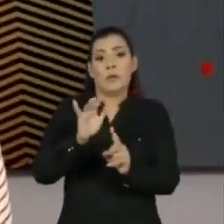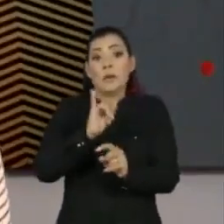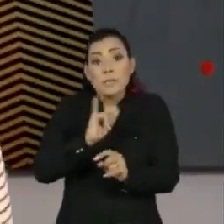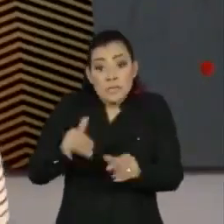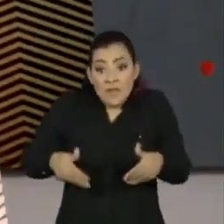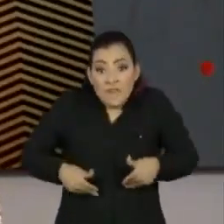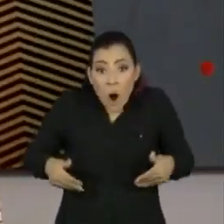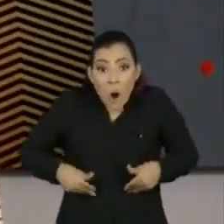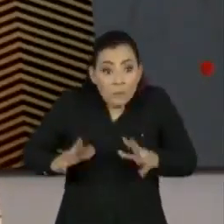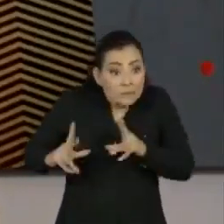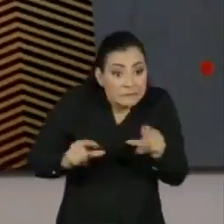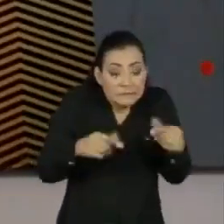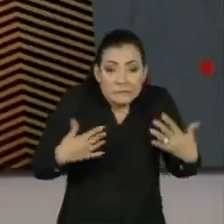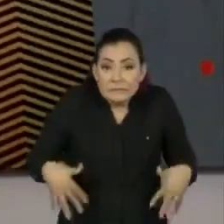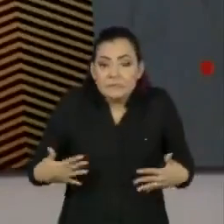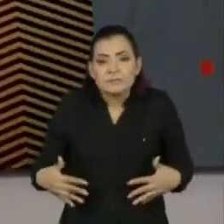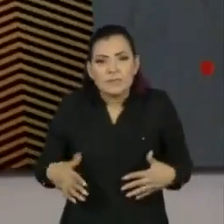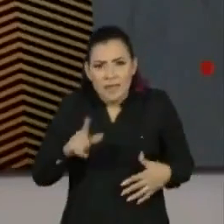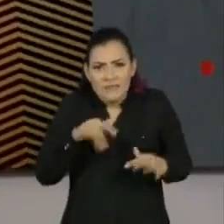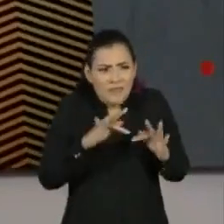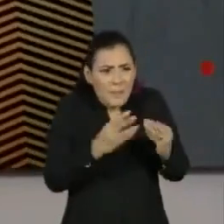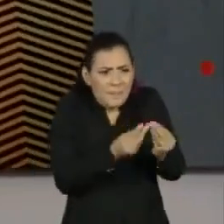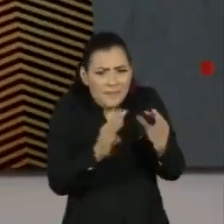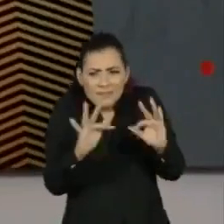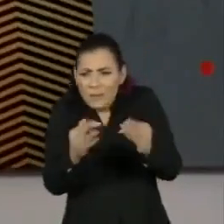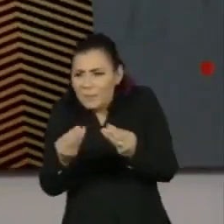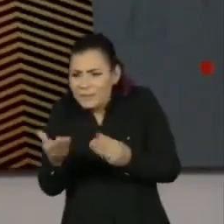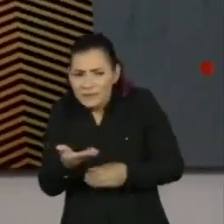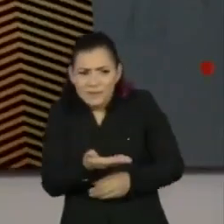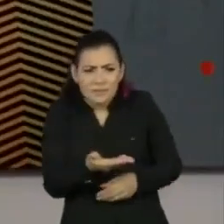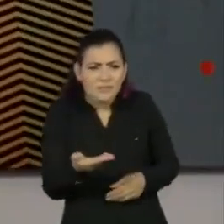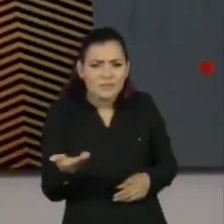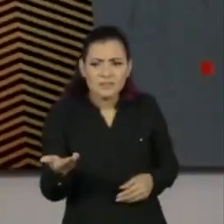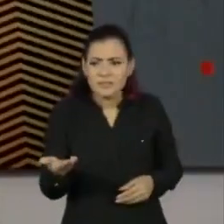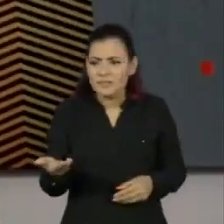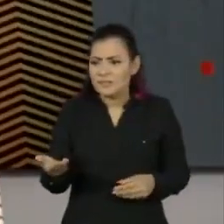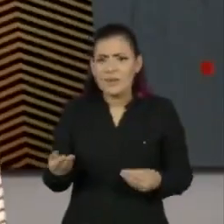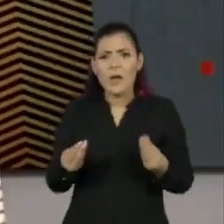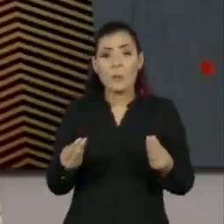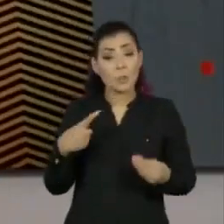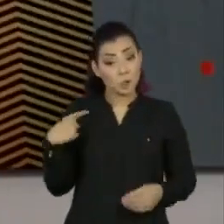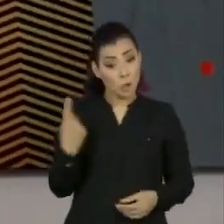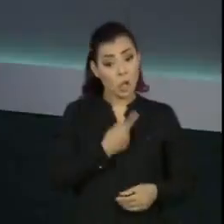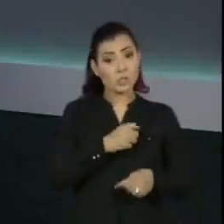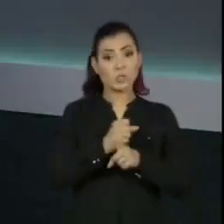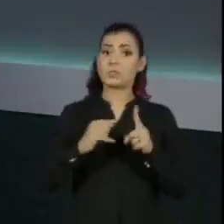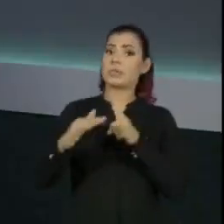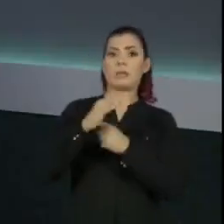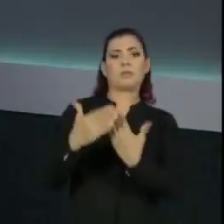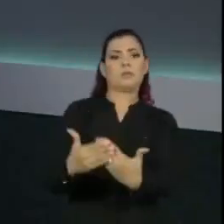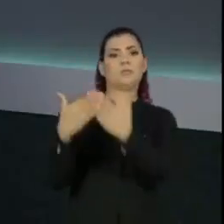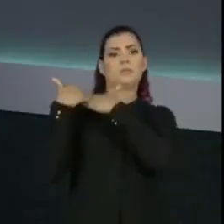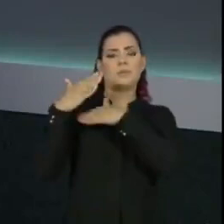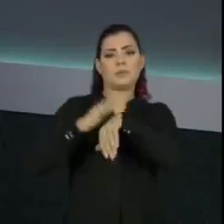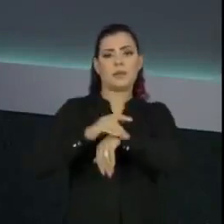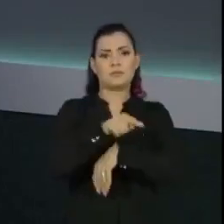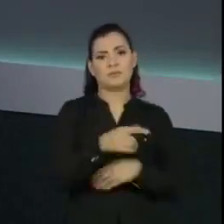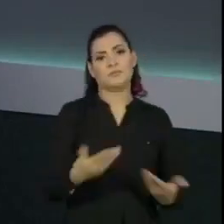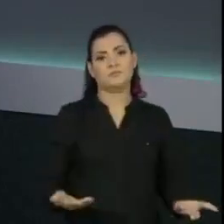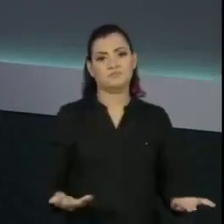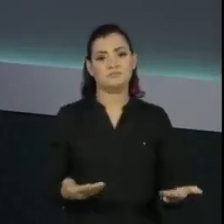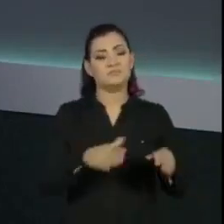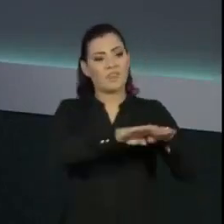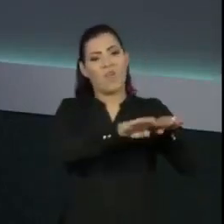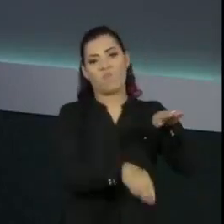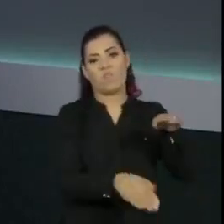sistêmica, então não são as famílias responsáveis por esse lugar de fome. É nós, enquanto sociedade, que colocamos essa família no lugar de